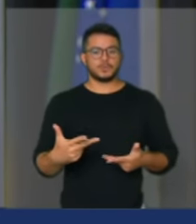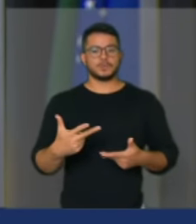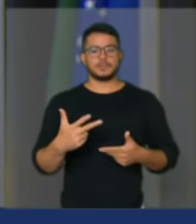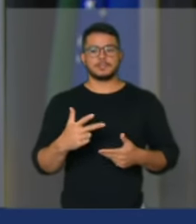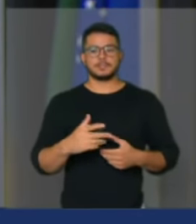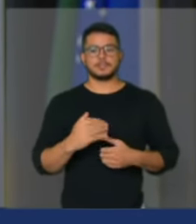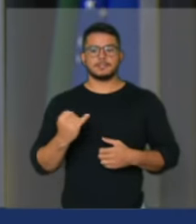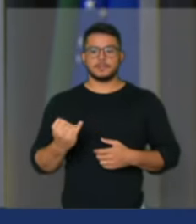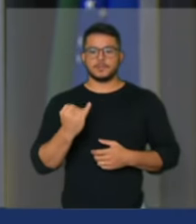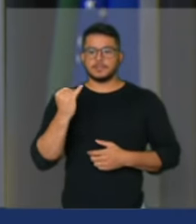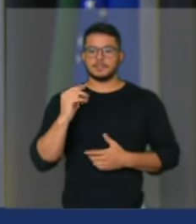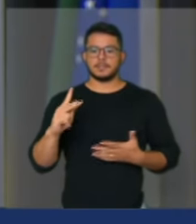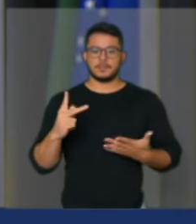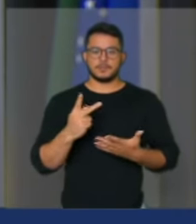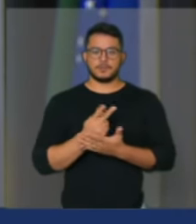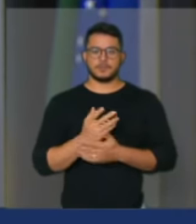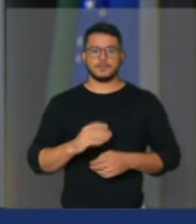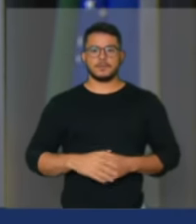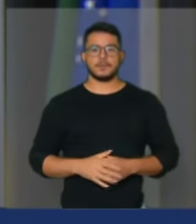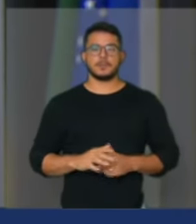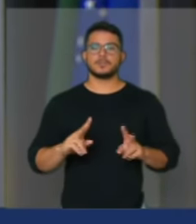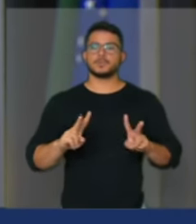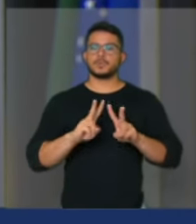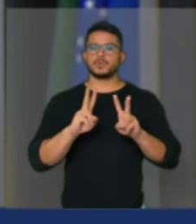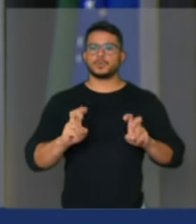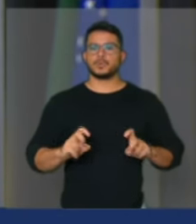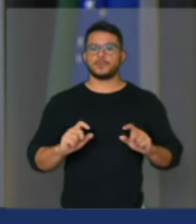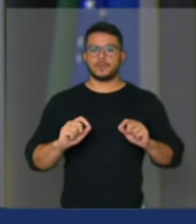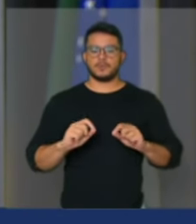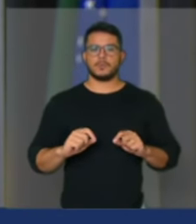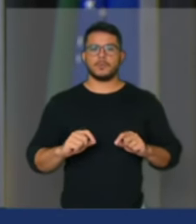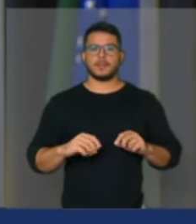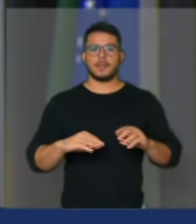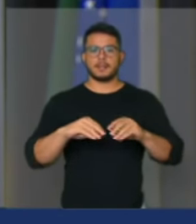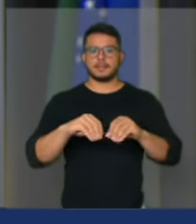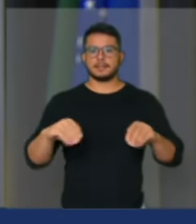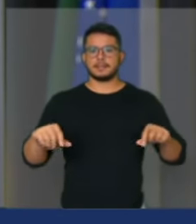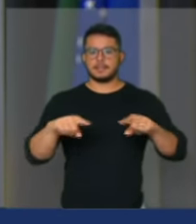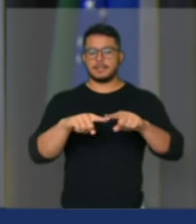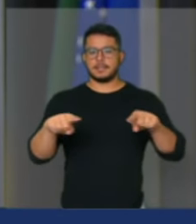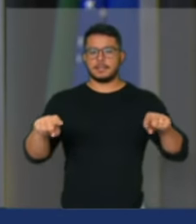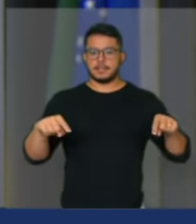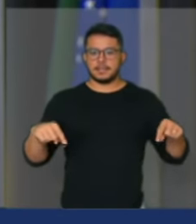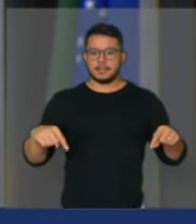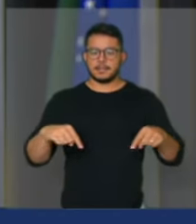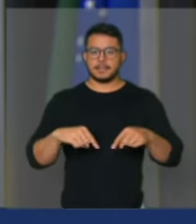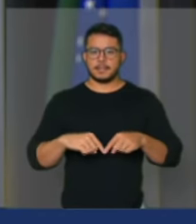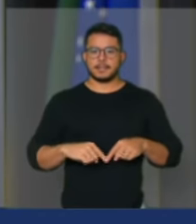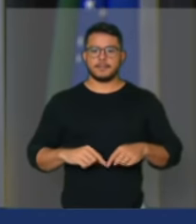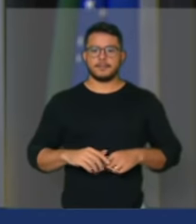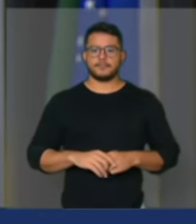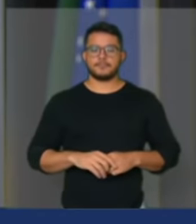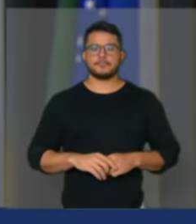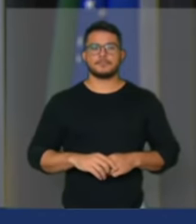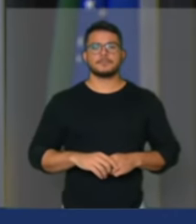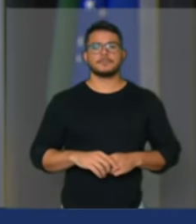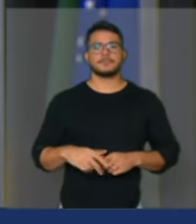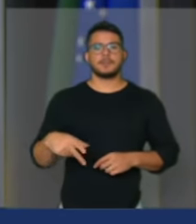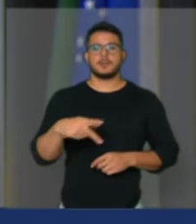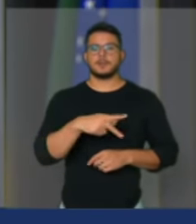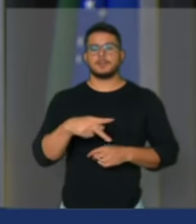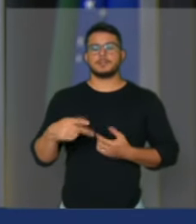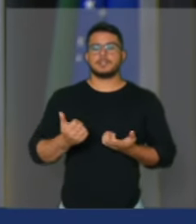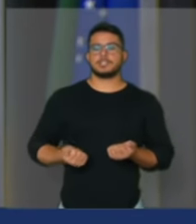a questão das terras que é um projeto de minha autoria em qual o presidente transferiu 13 glebas para o estado